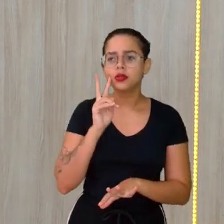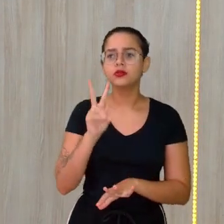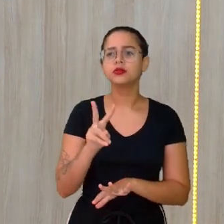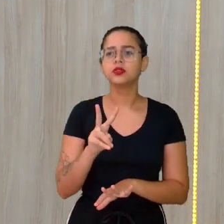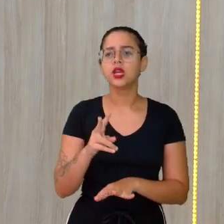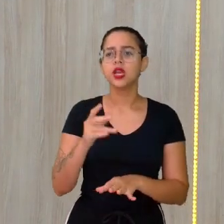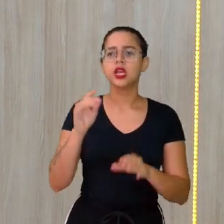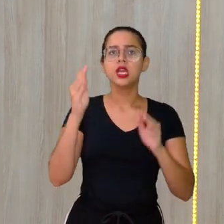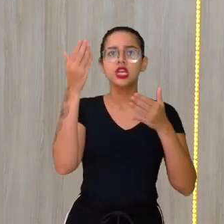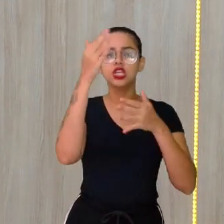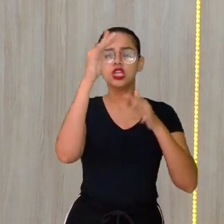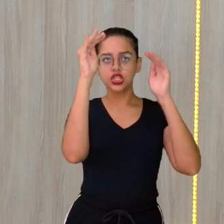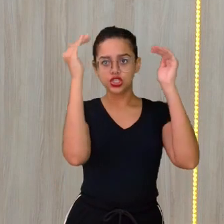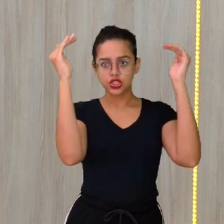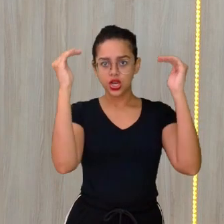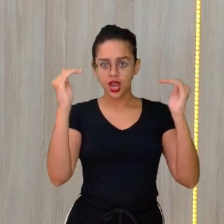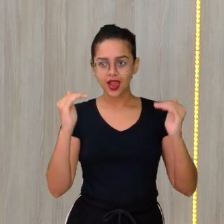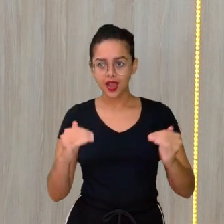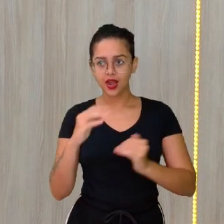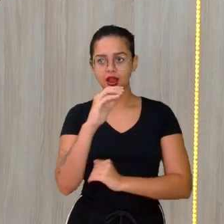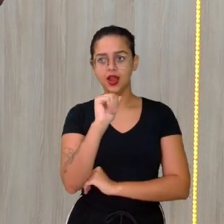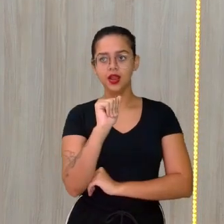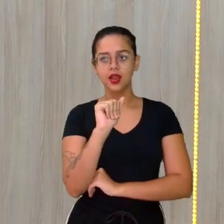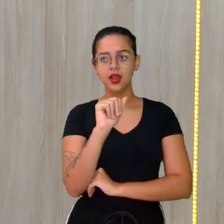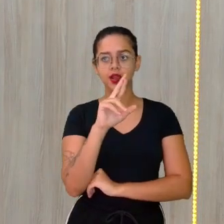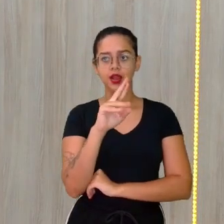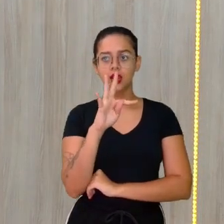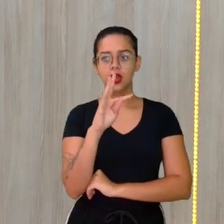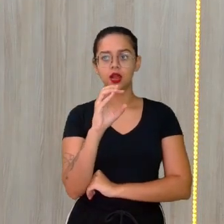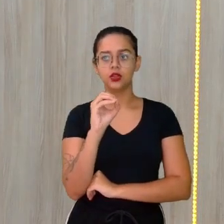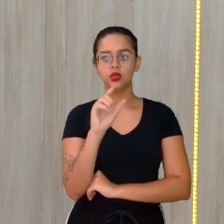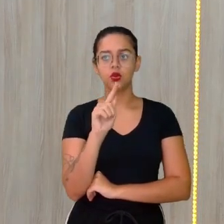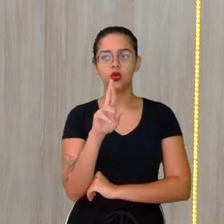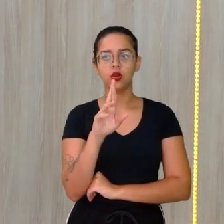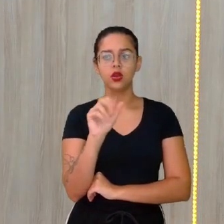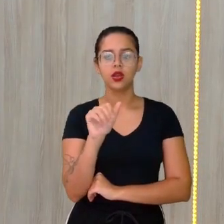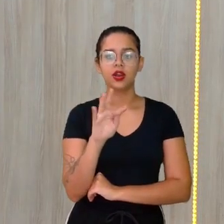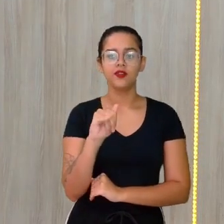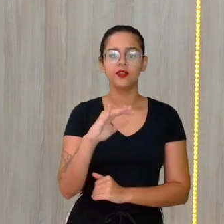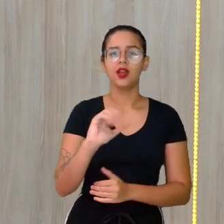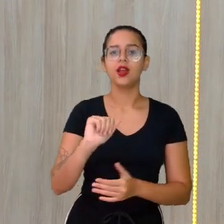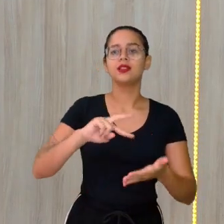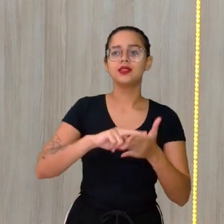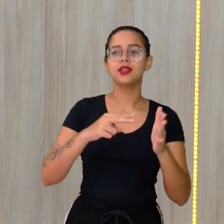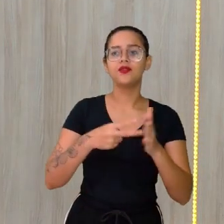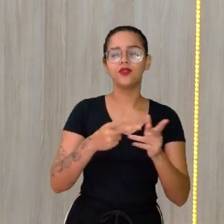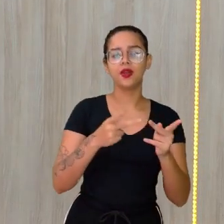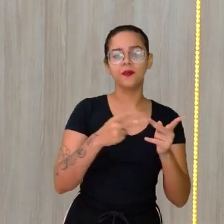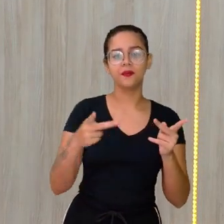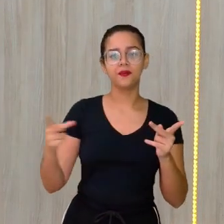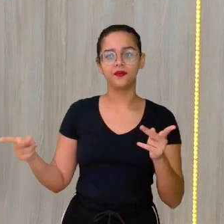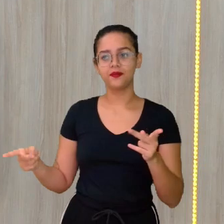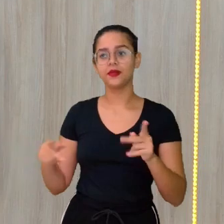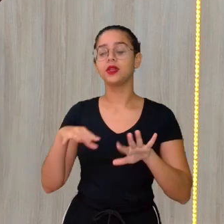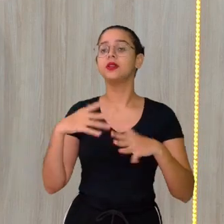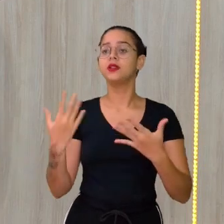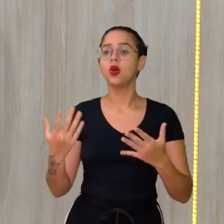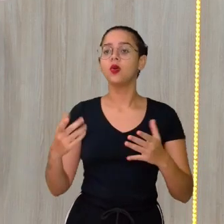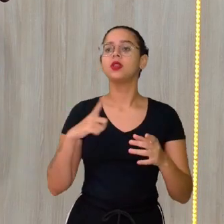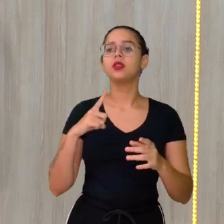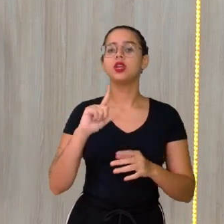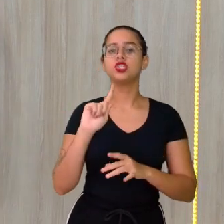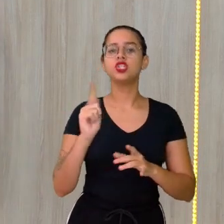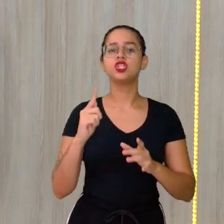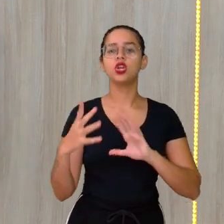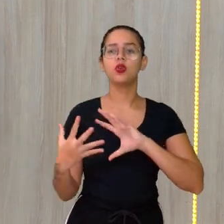cartográfica, que é a escala dos mapas. Mas também existe a escala geográfica, que é uma escala mais subjetiva de